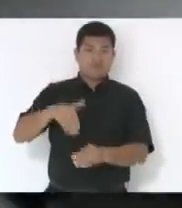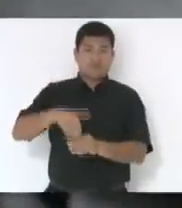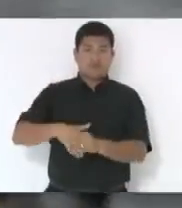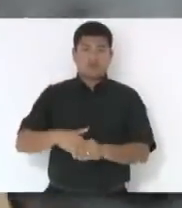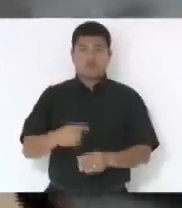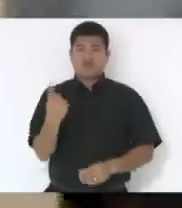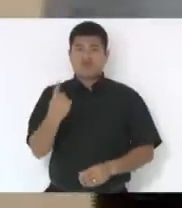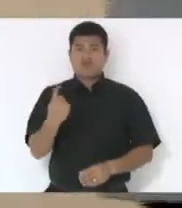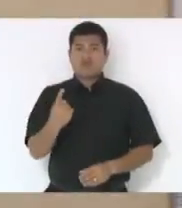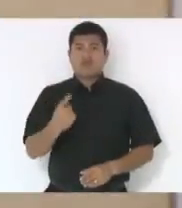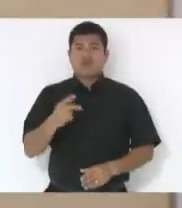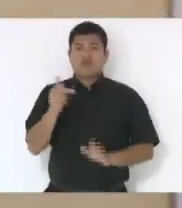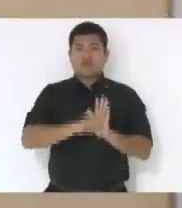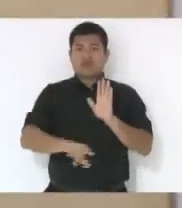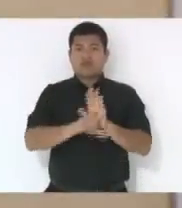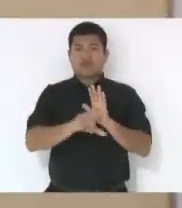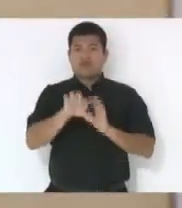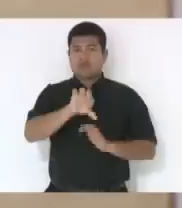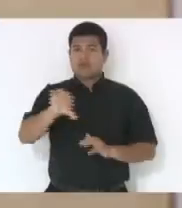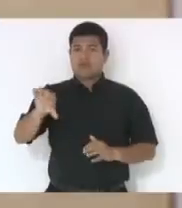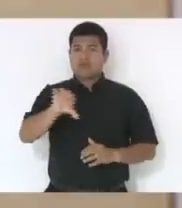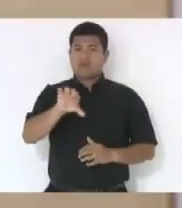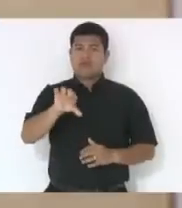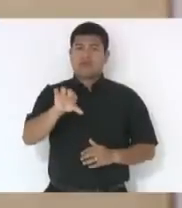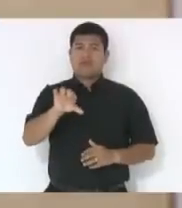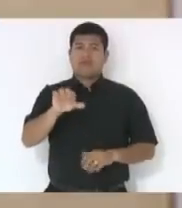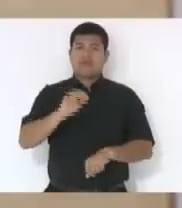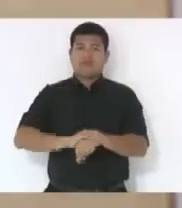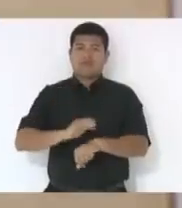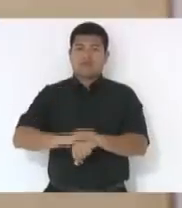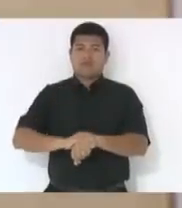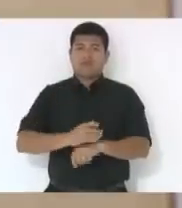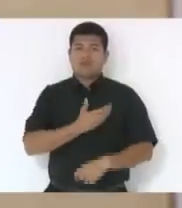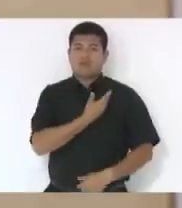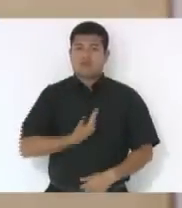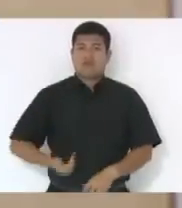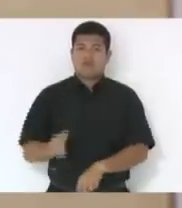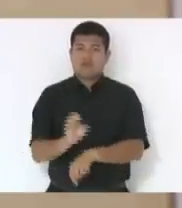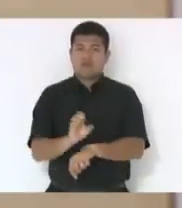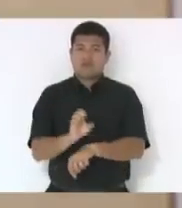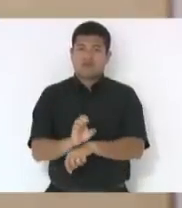turno único ao projeto de lei 99 de autoria do governo do Estado.